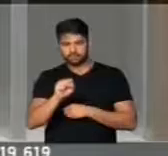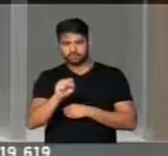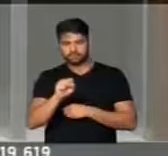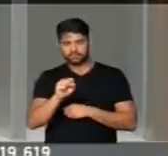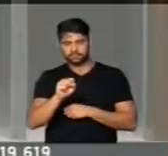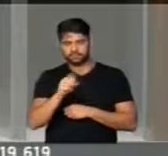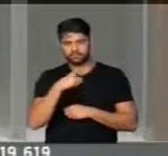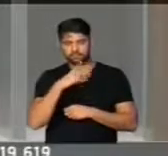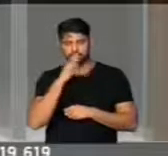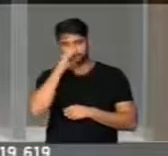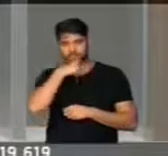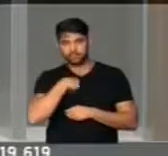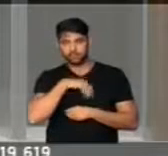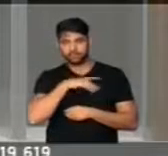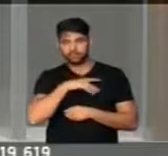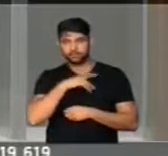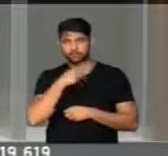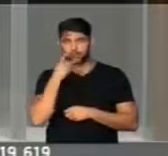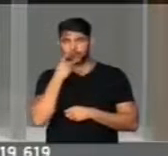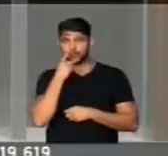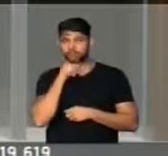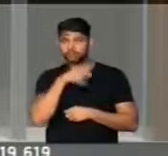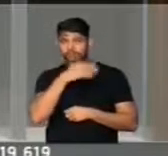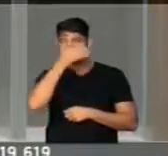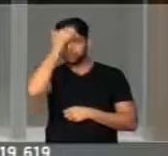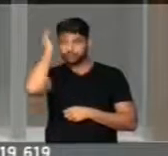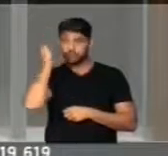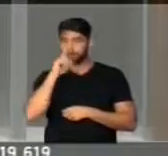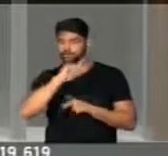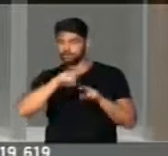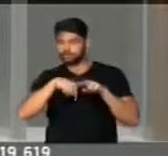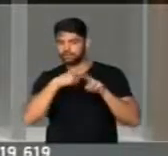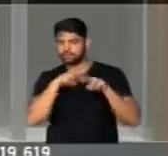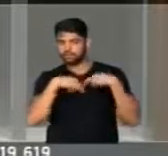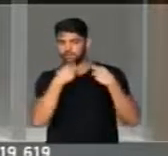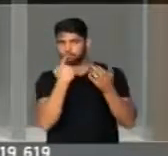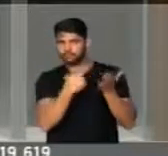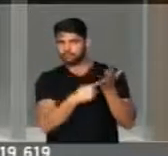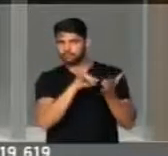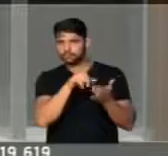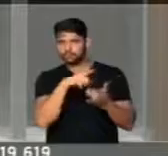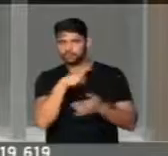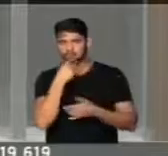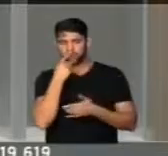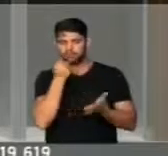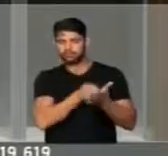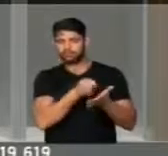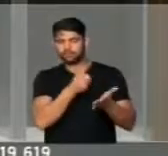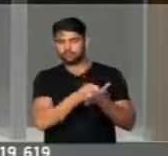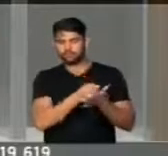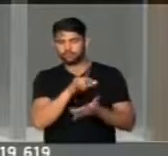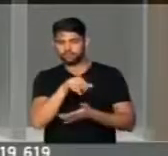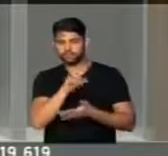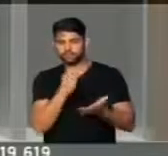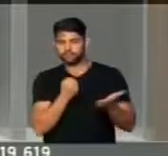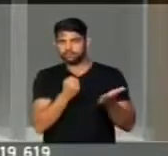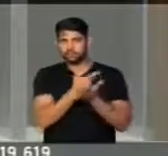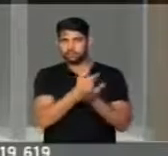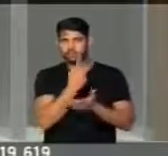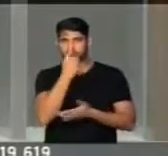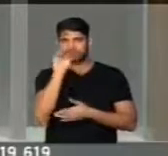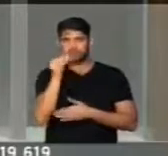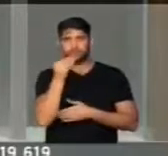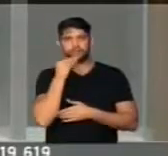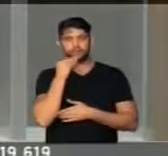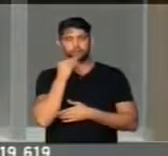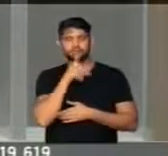que é o denunciante do Michel Temer. Após o encontro com Temer, Sobrinho diz ter sido cobrado por Lima pagar um